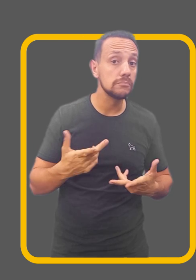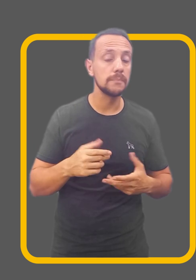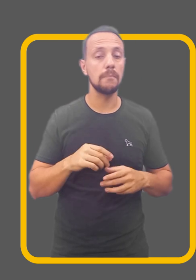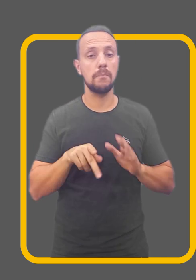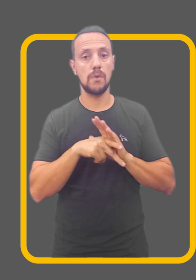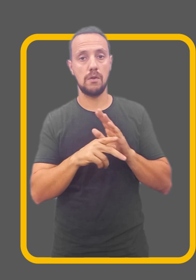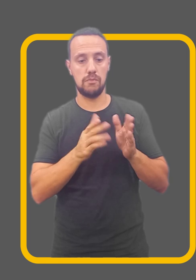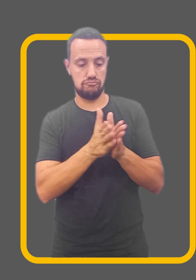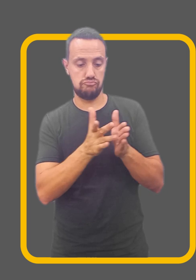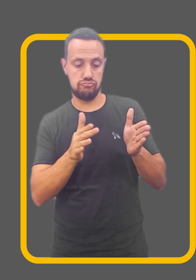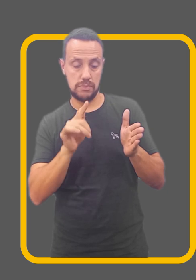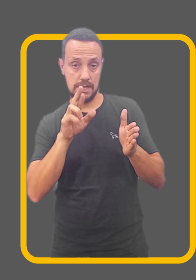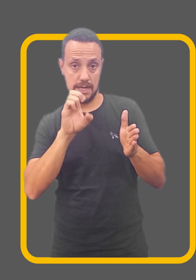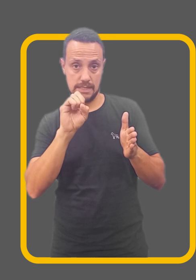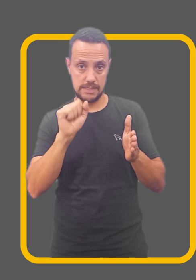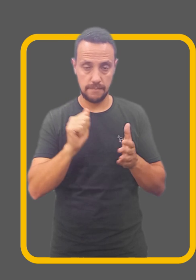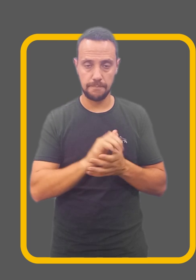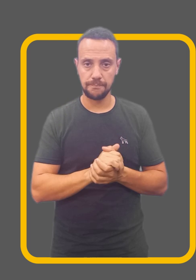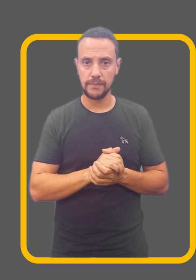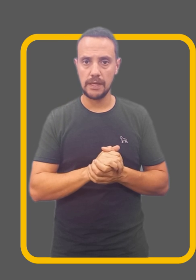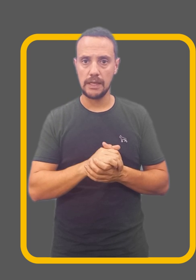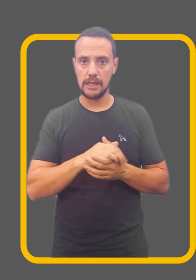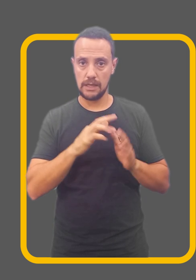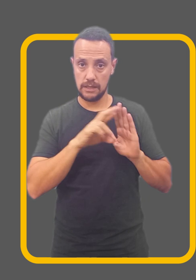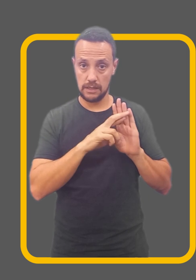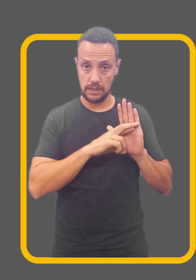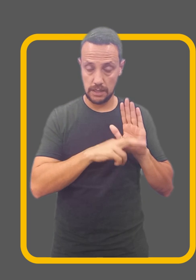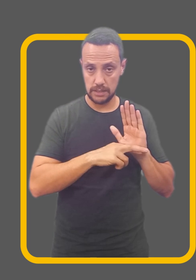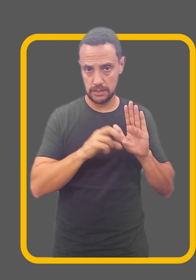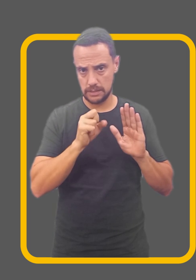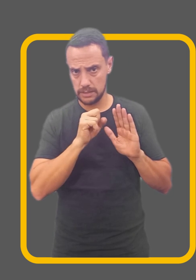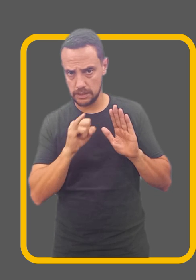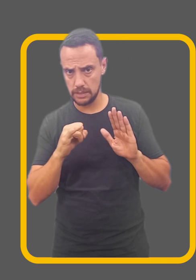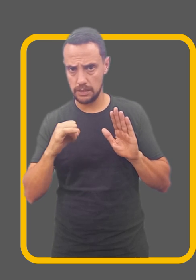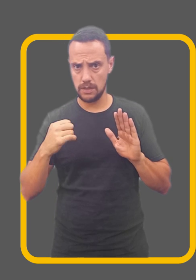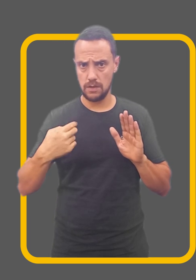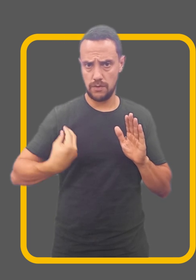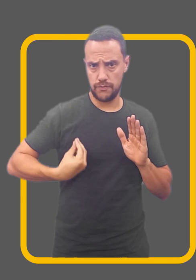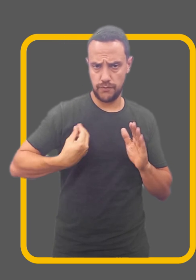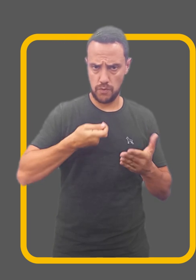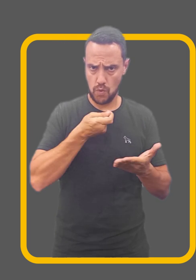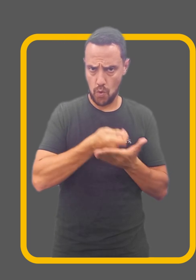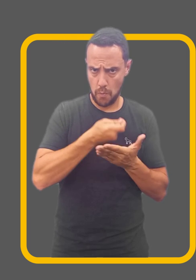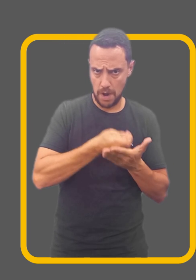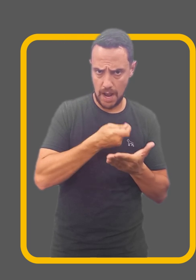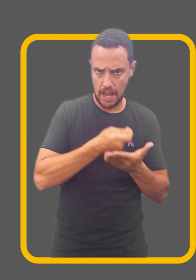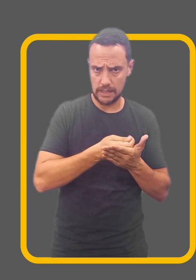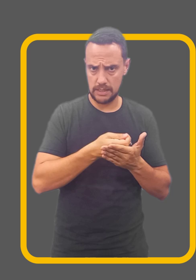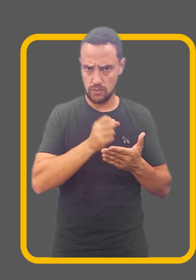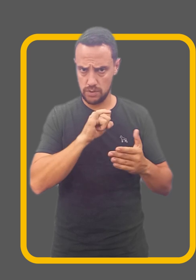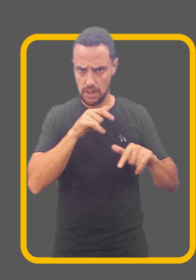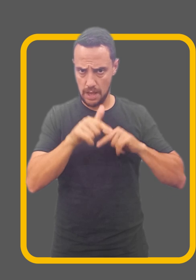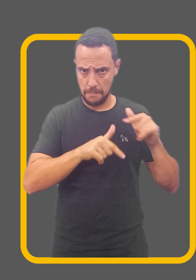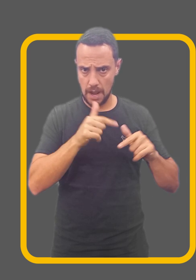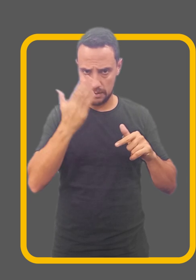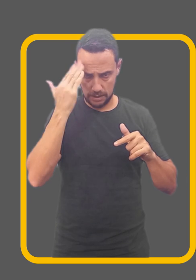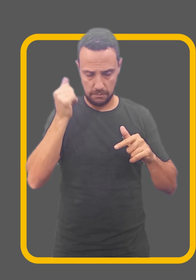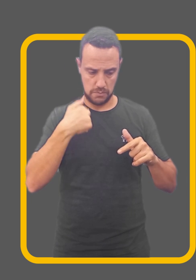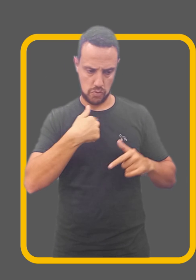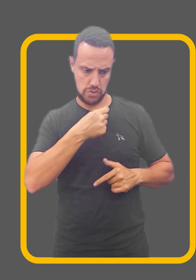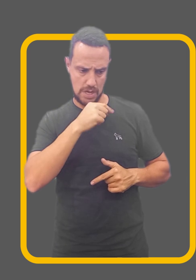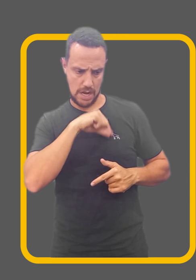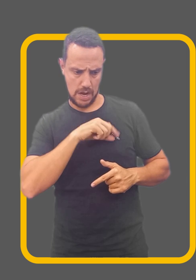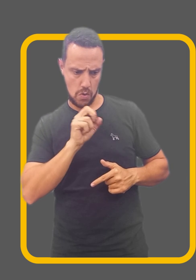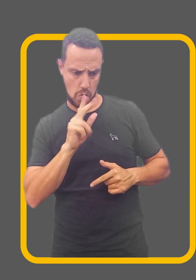Em regra, os segurados obrigatórios, aqueles com vínculo de relação de trabalho, têm no